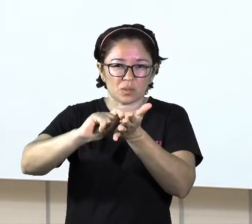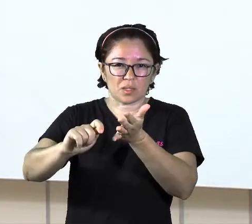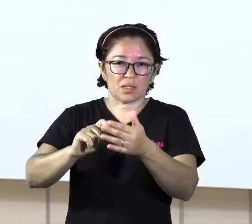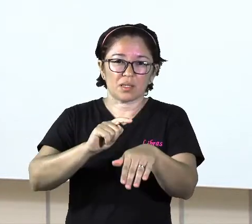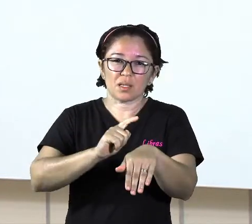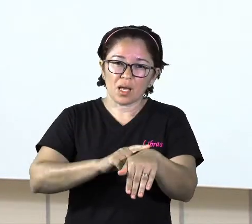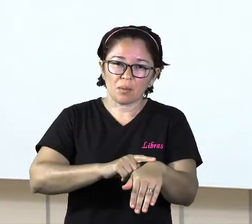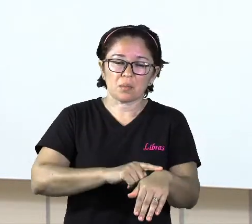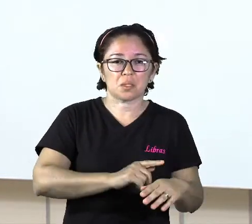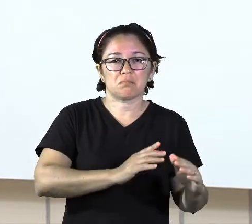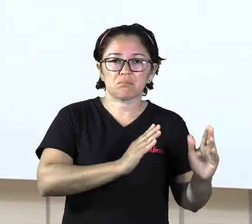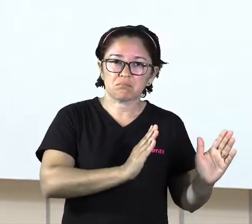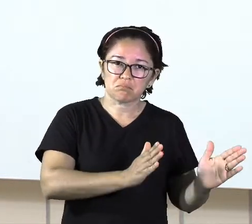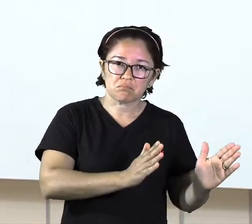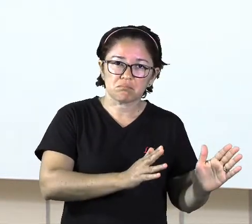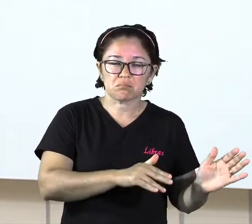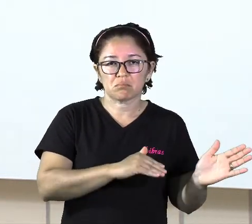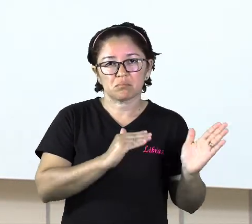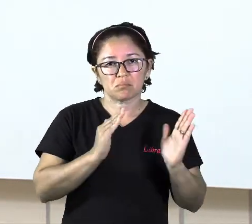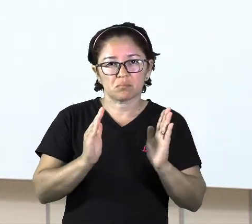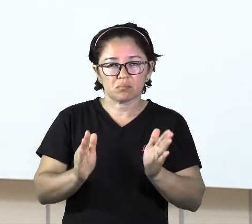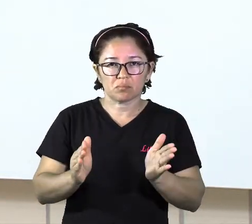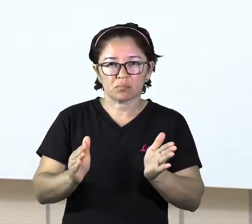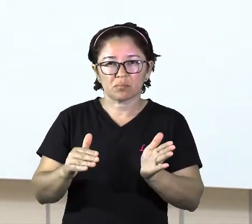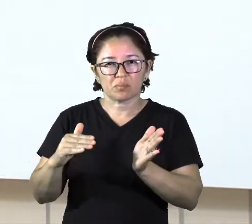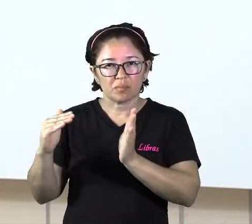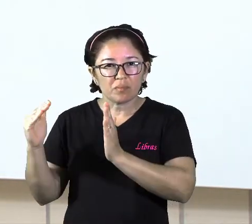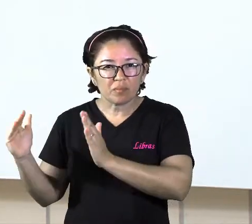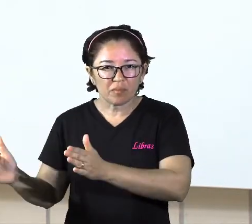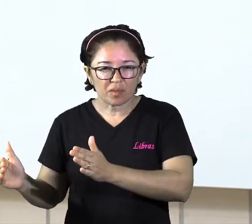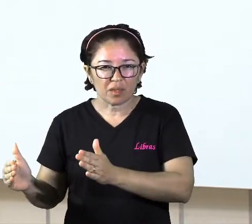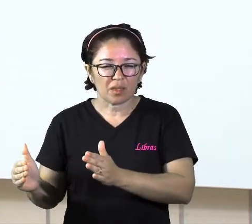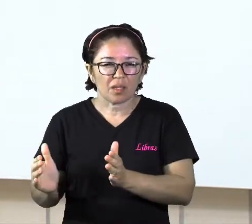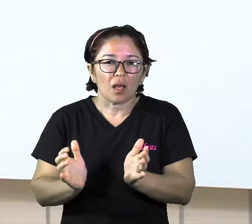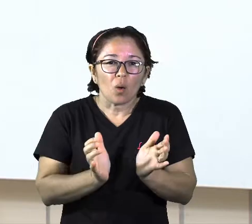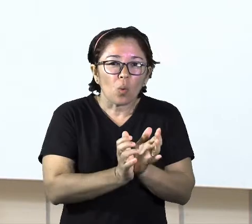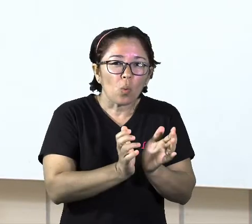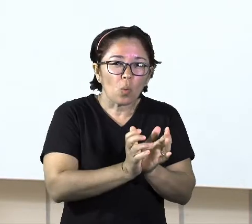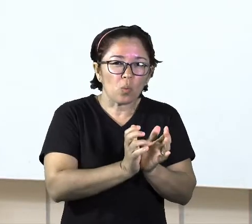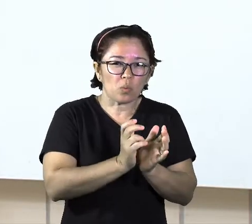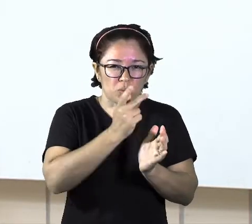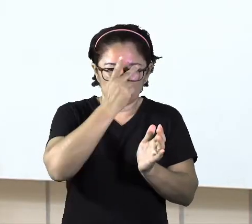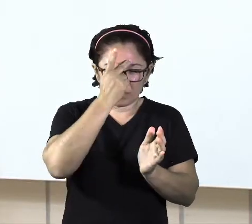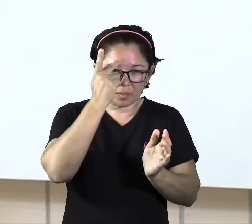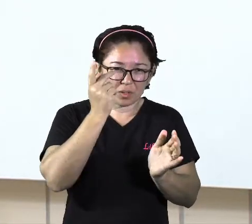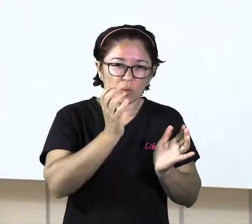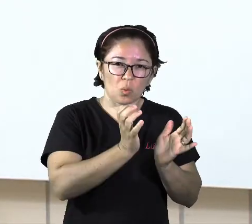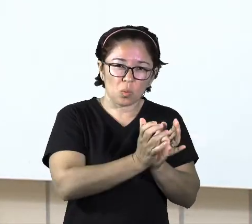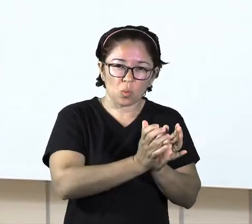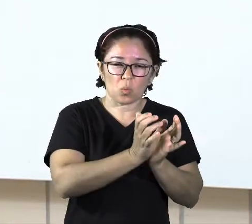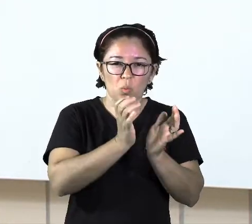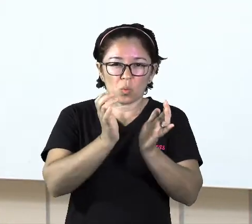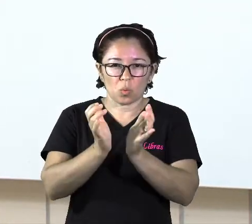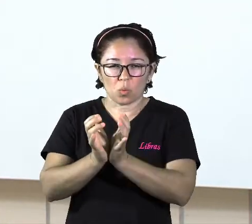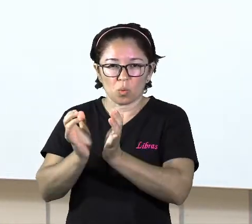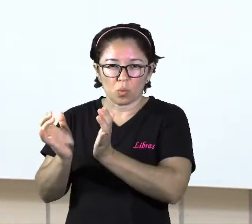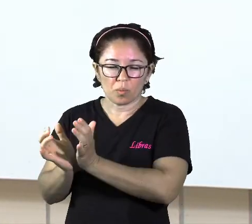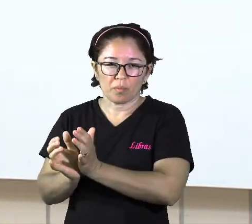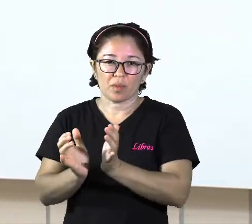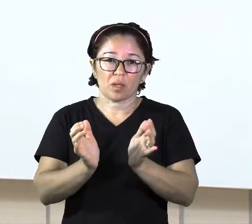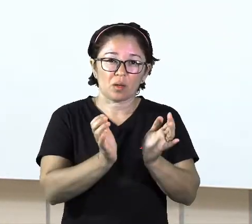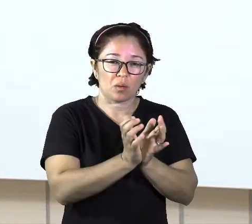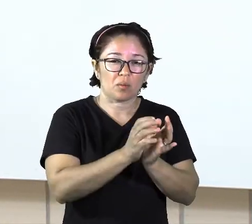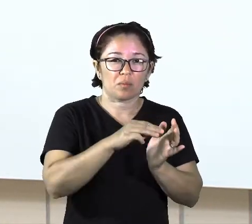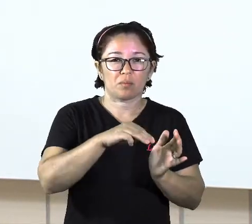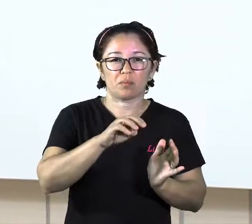civilizações participaram dessa criação. Entre elas, nós podemos citar a Mesopotâmia,